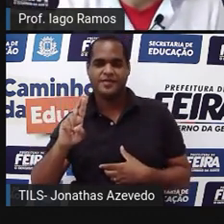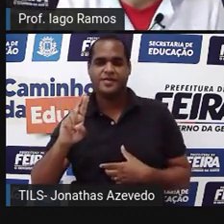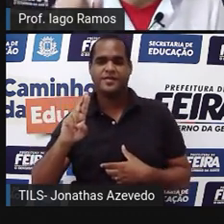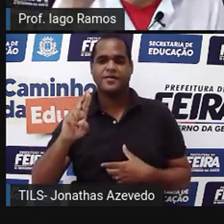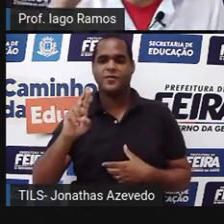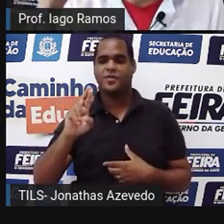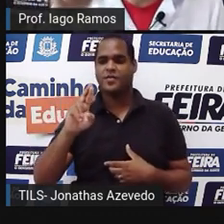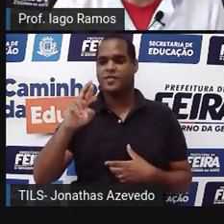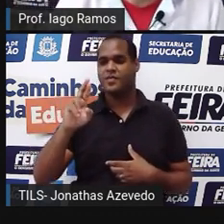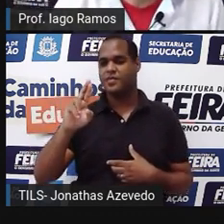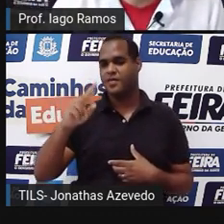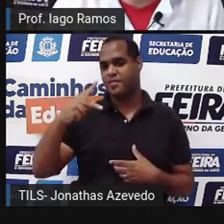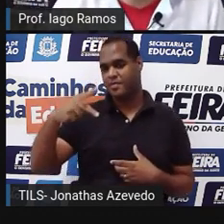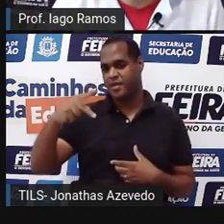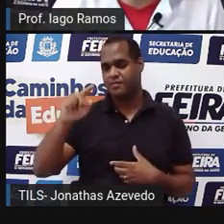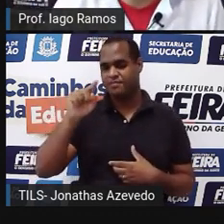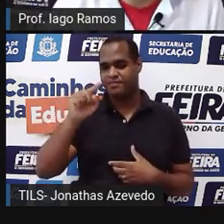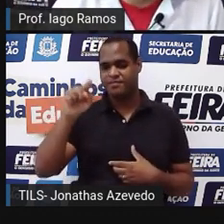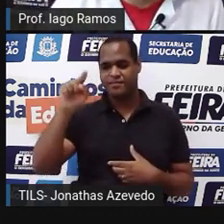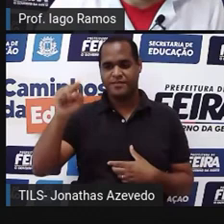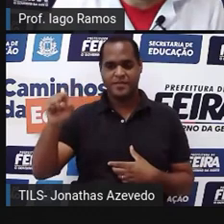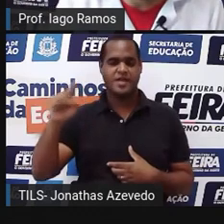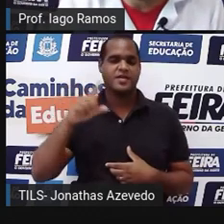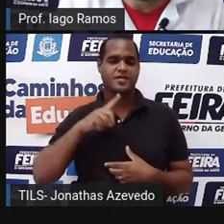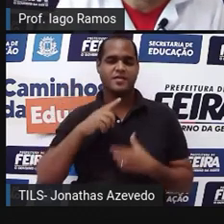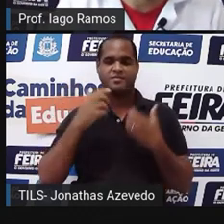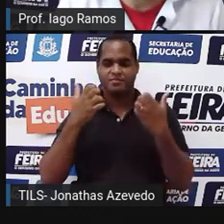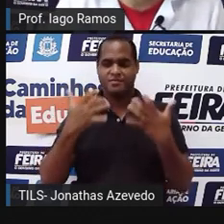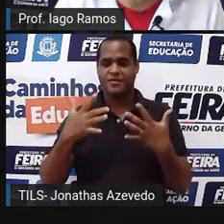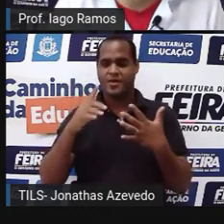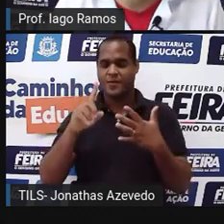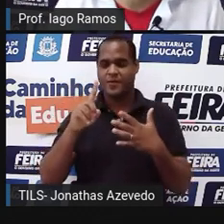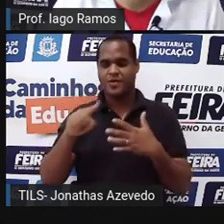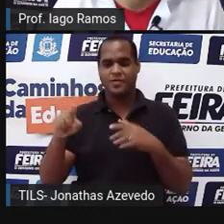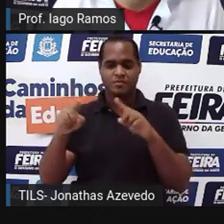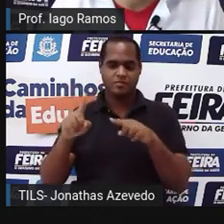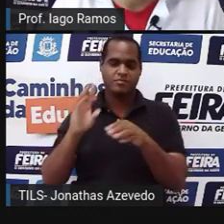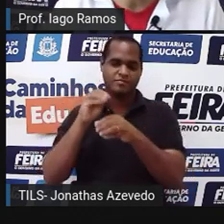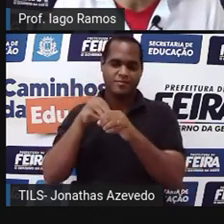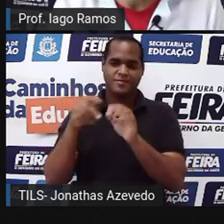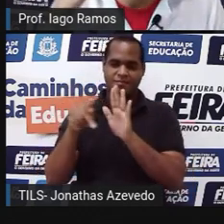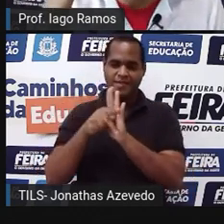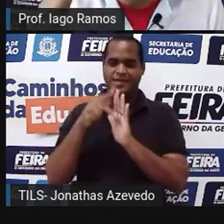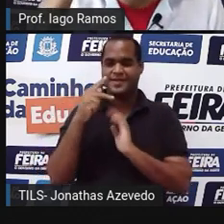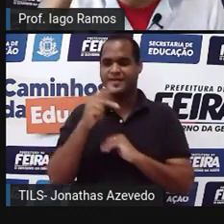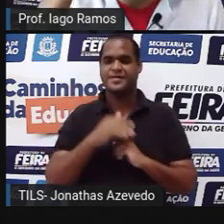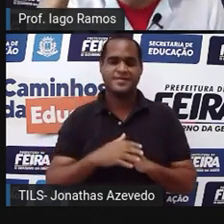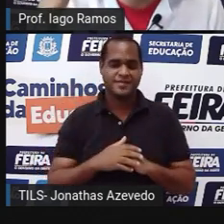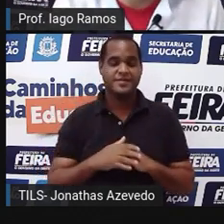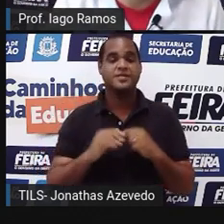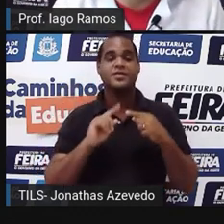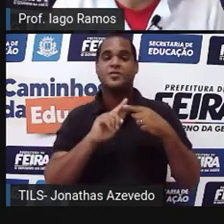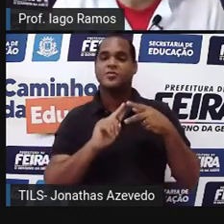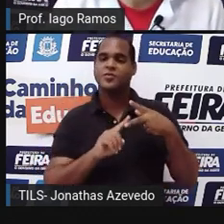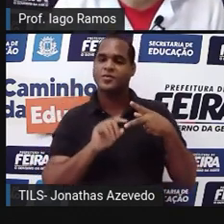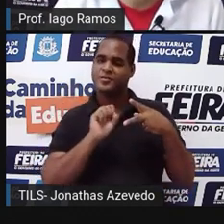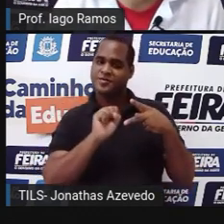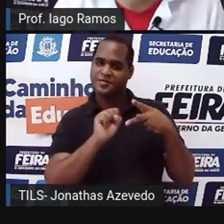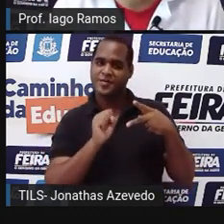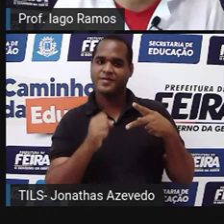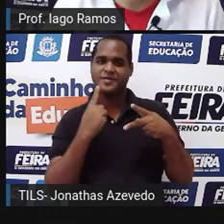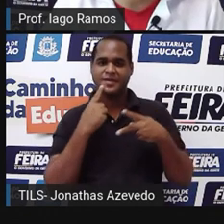QPR circunflexozinho no P para dizer que o ângulo está formado nele tá bom? e esses dois medem